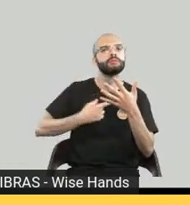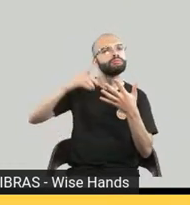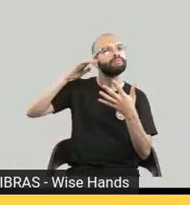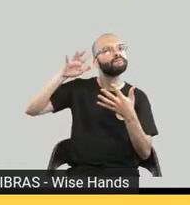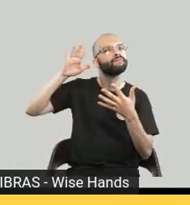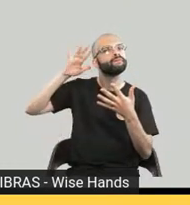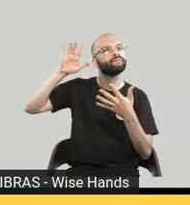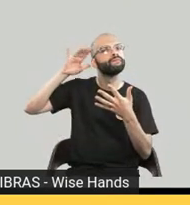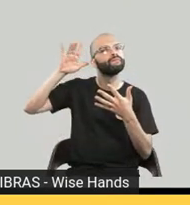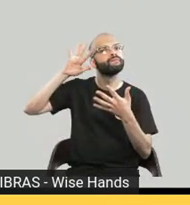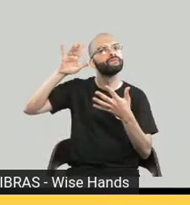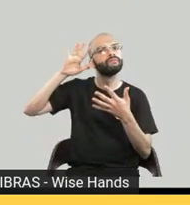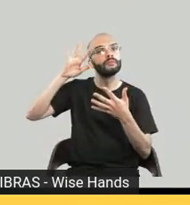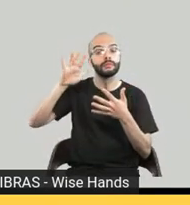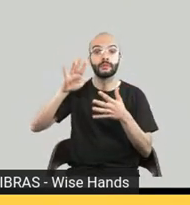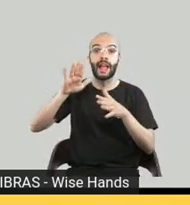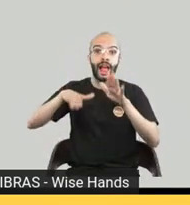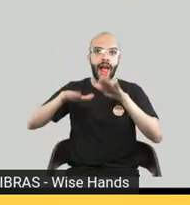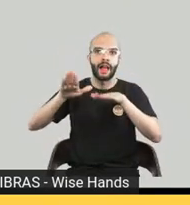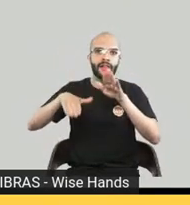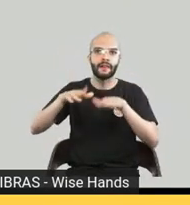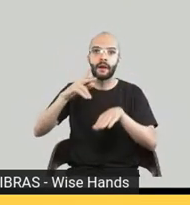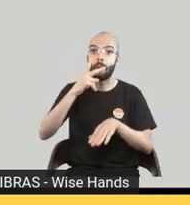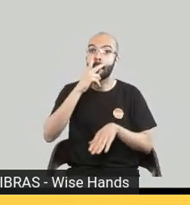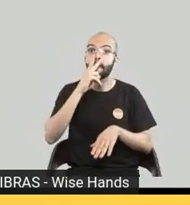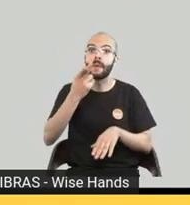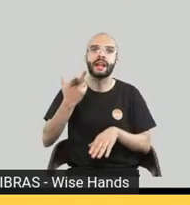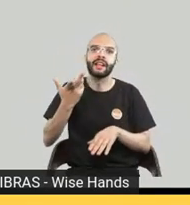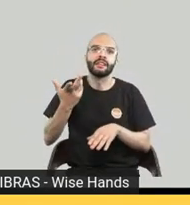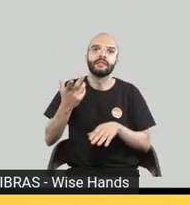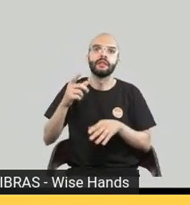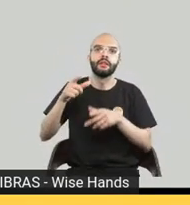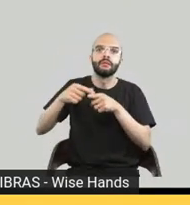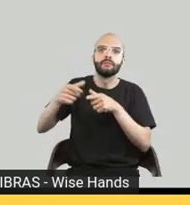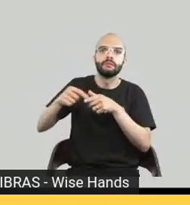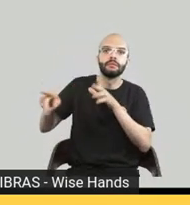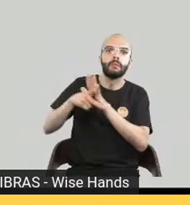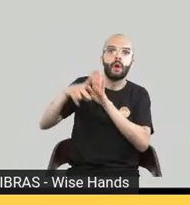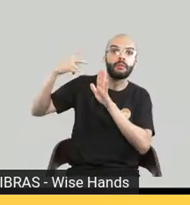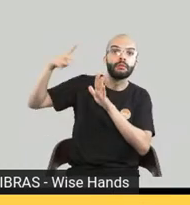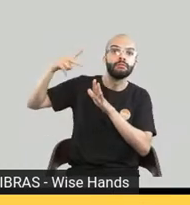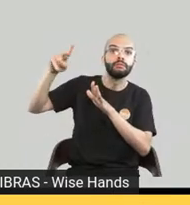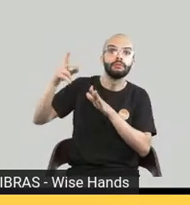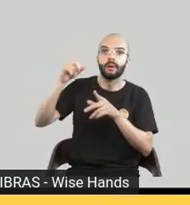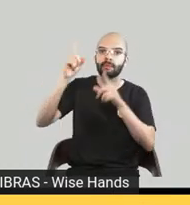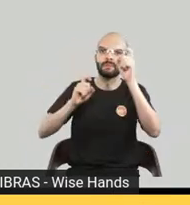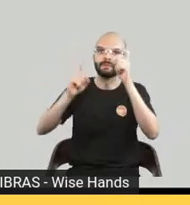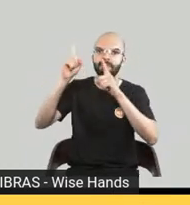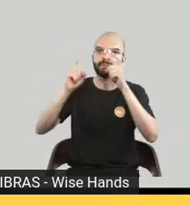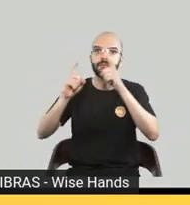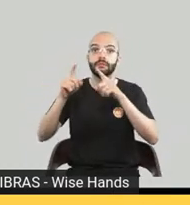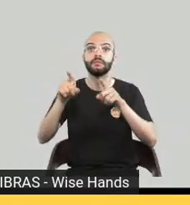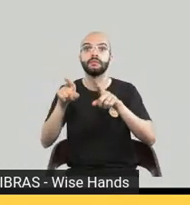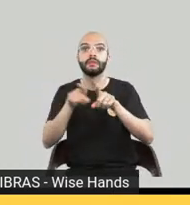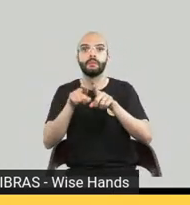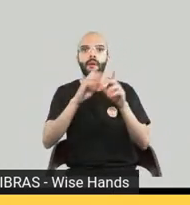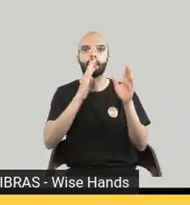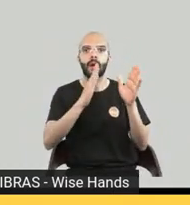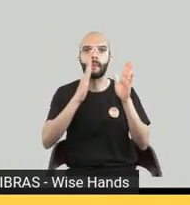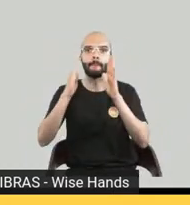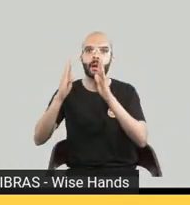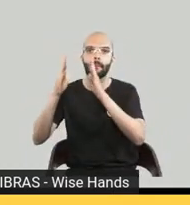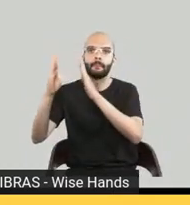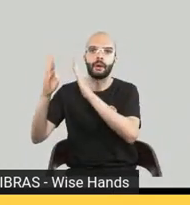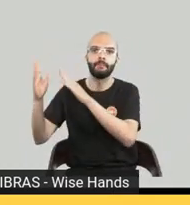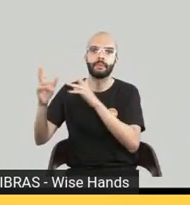com com o Kanji japonês algo do tipo porque você tem uma visualização de cenas né muitas vezes